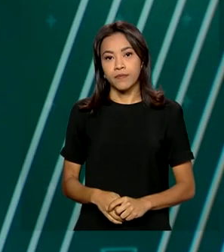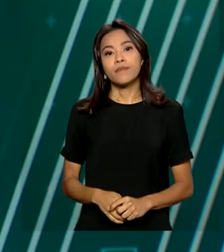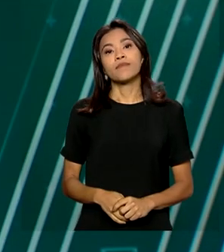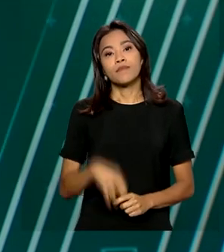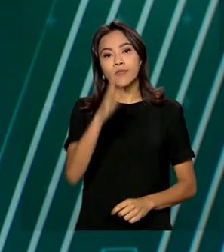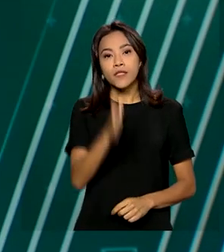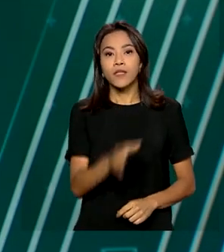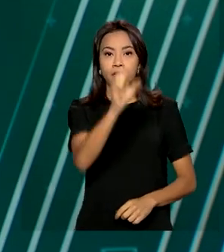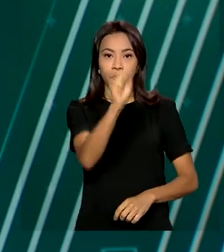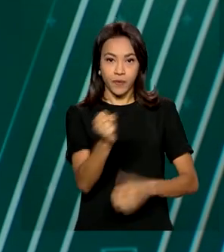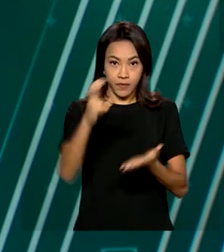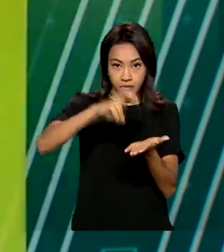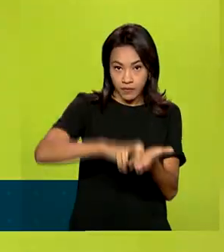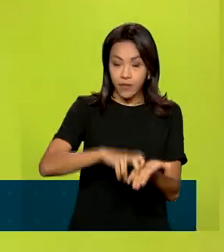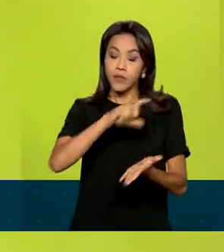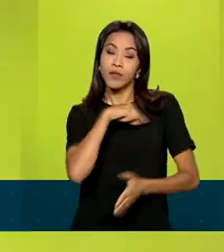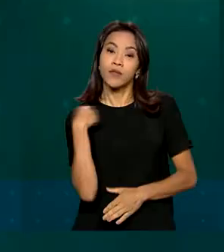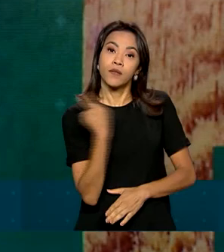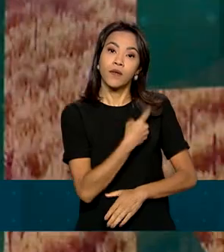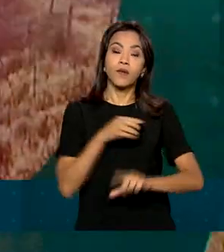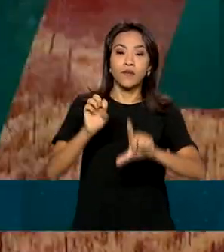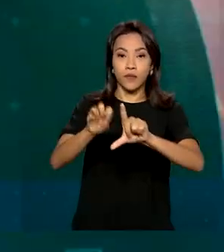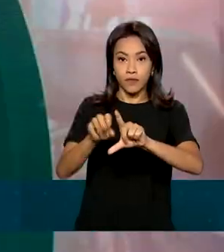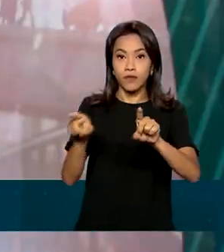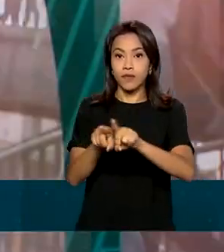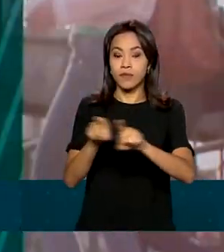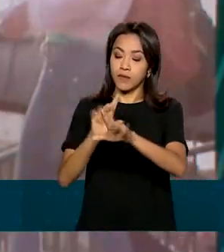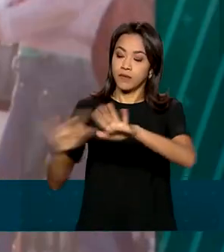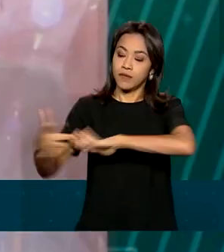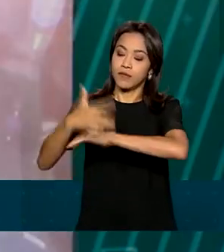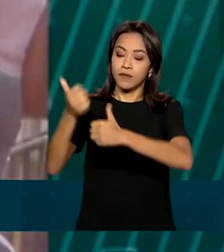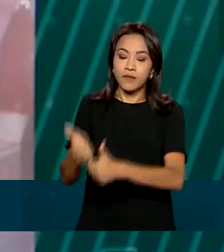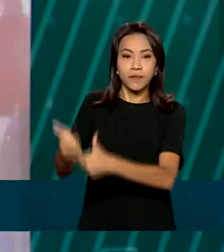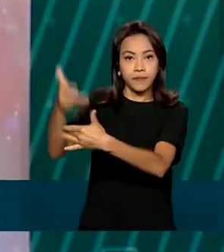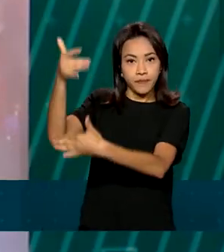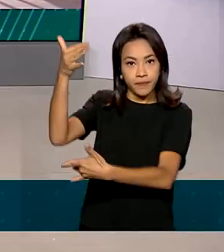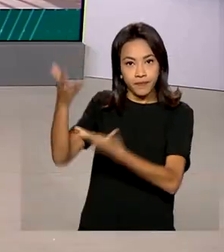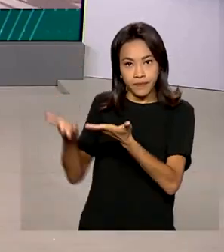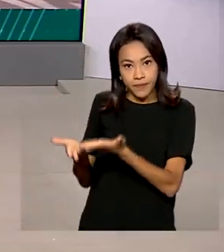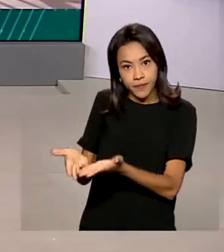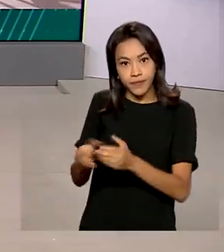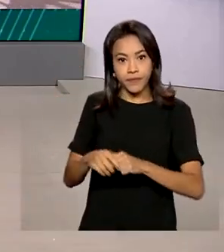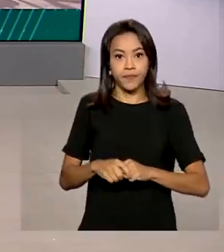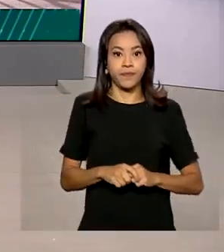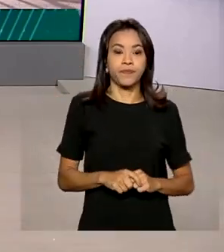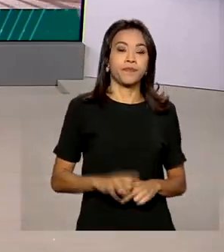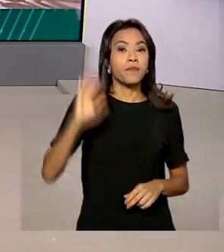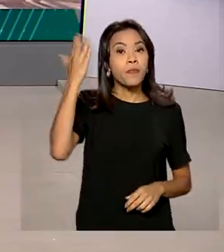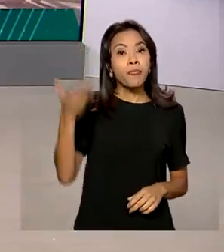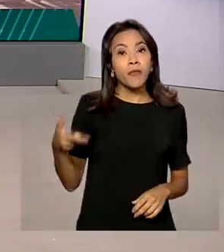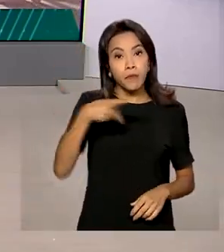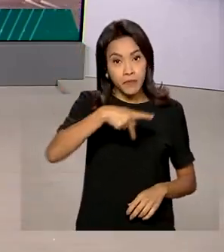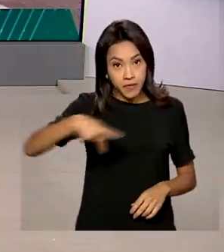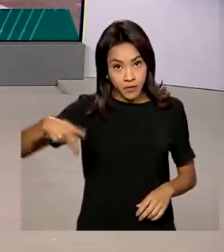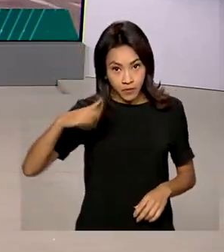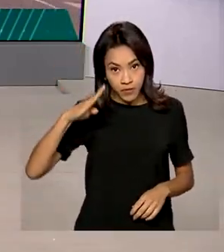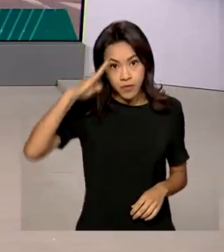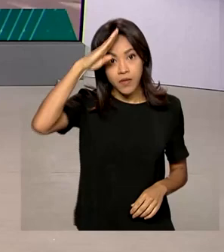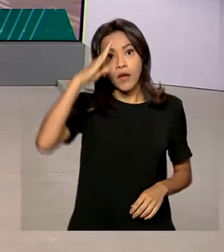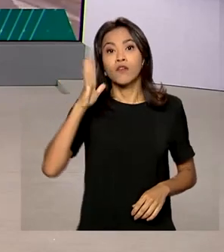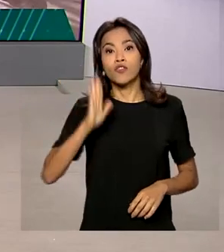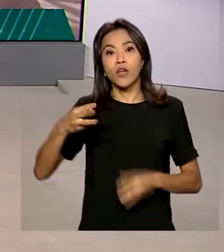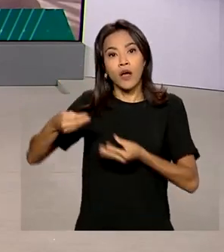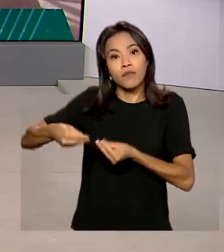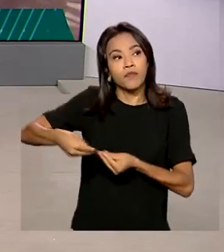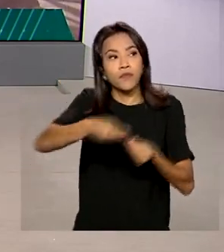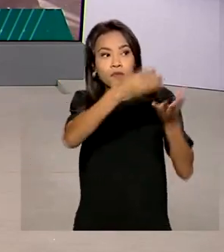São oito horas, estamos ao vivo também pelas redes sociais. O presidente Jair Bolsonaro enviou